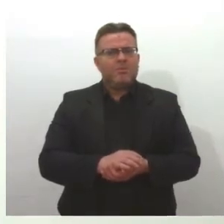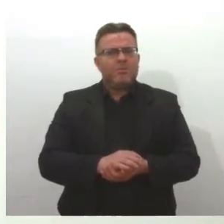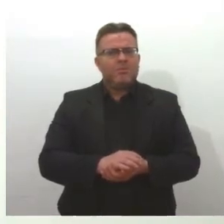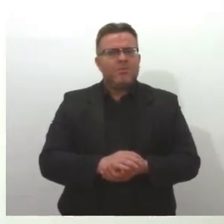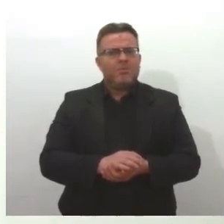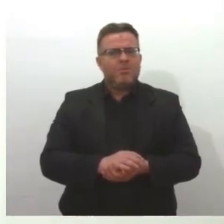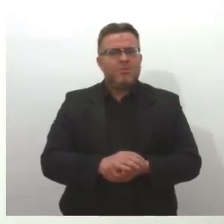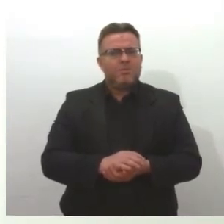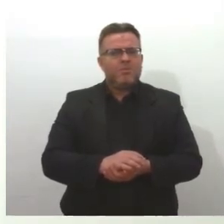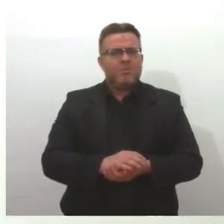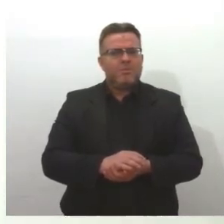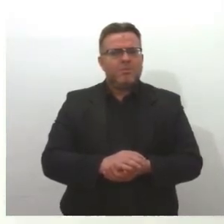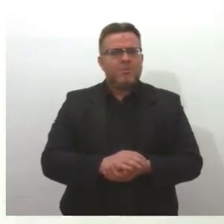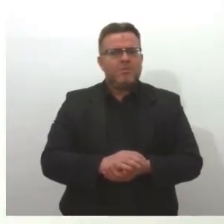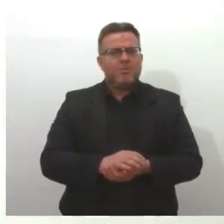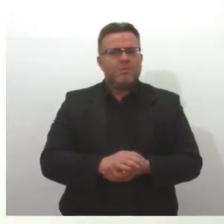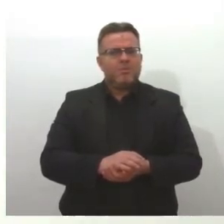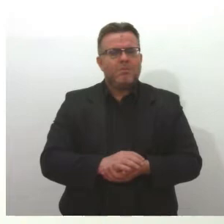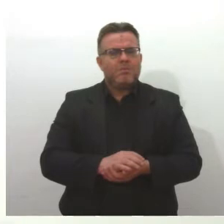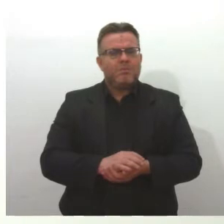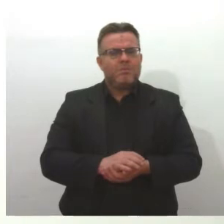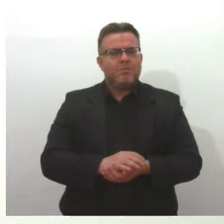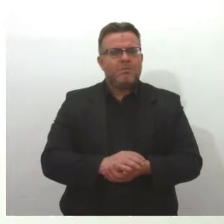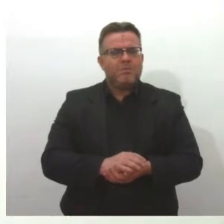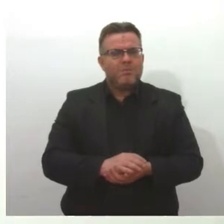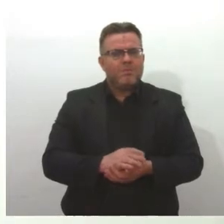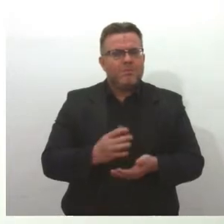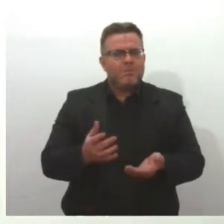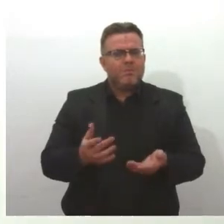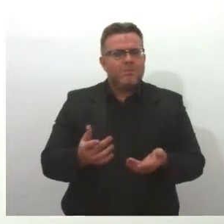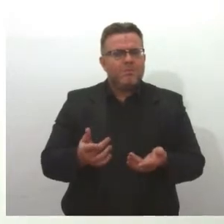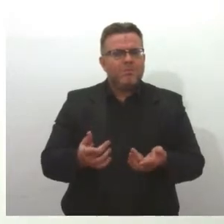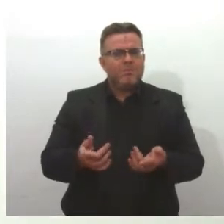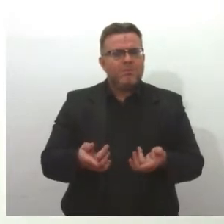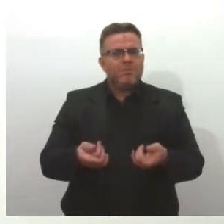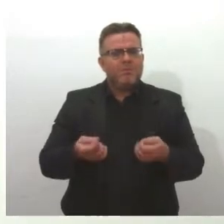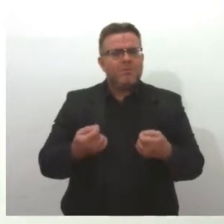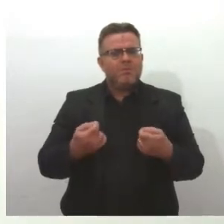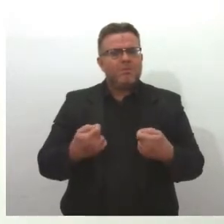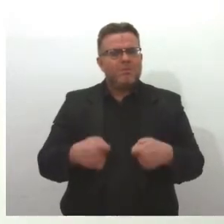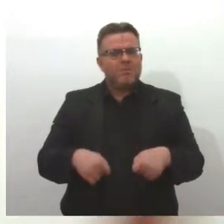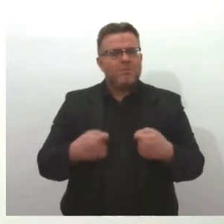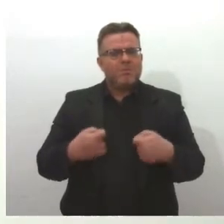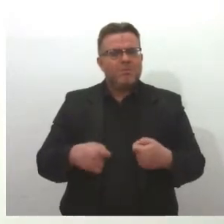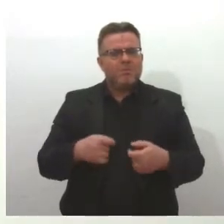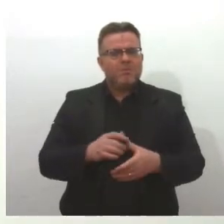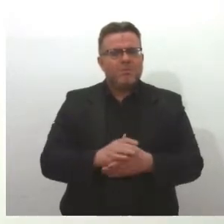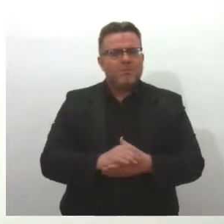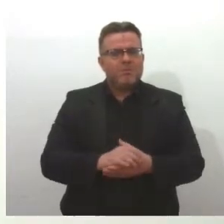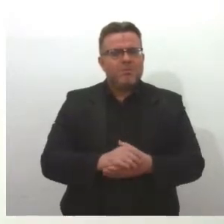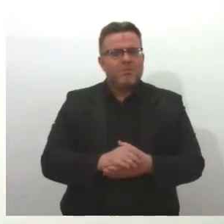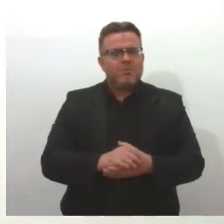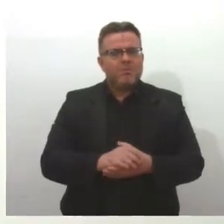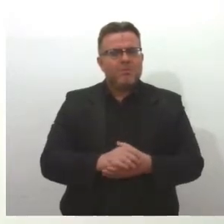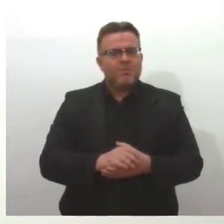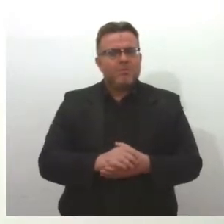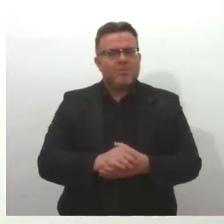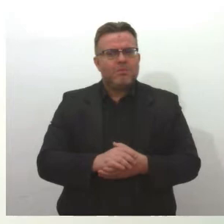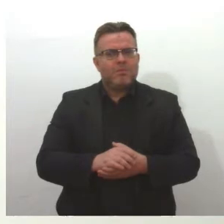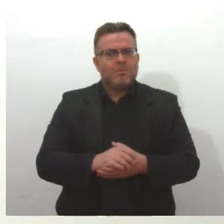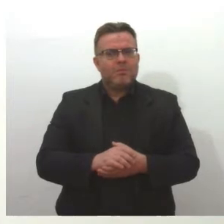coisas que acontecem ao mesmo tempo. a necessidade do cidadão em trocar o seu documento, em colocar tudo, e a